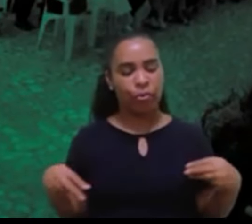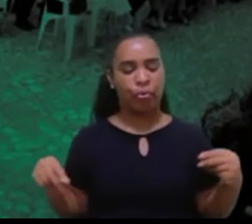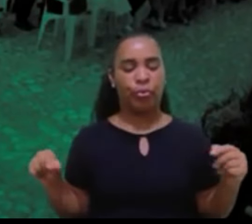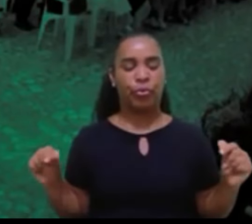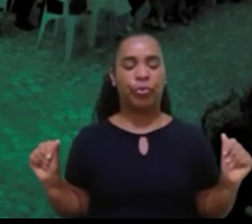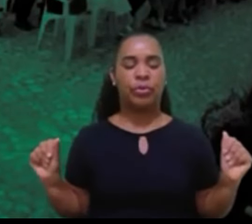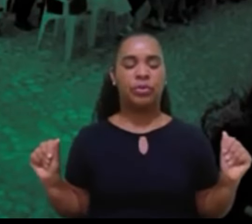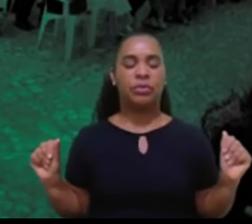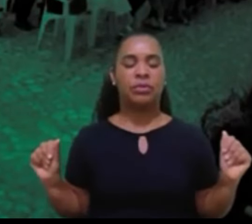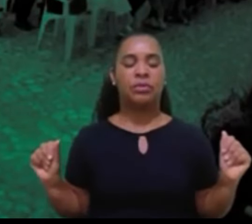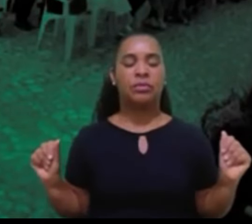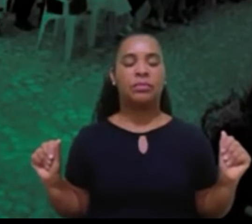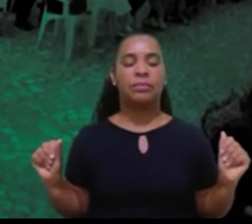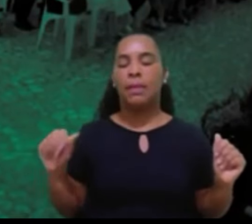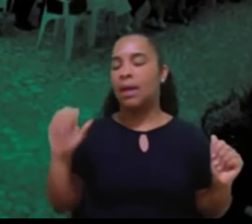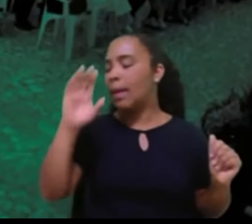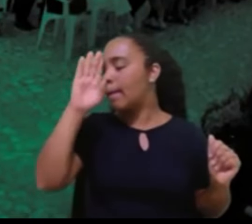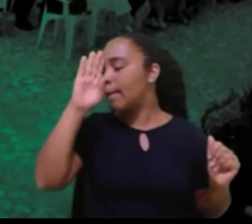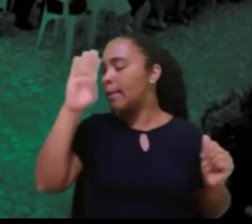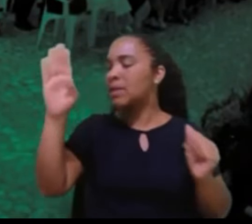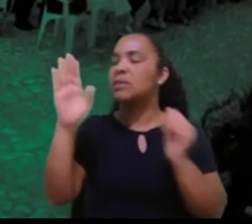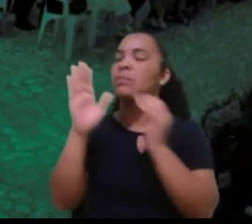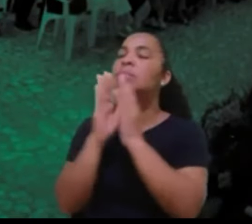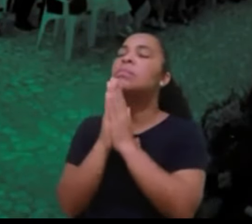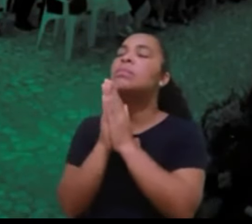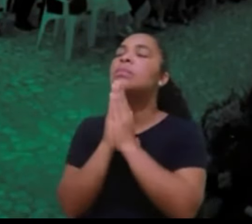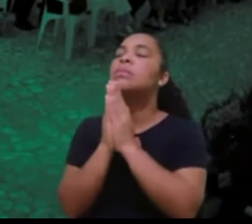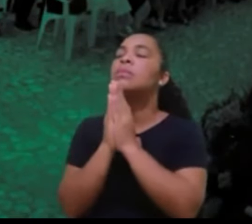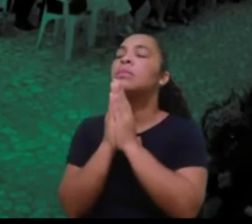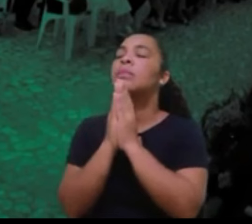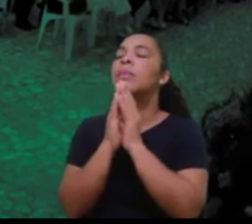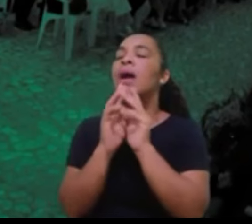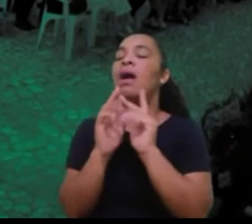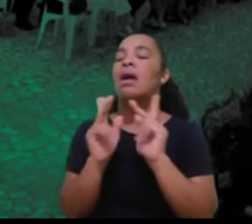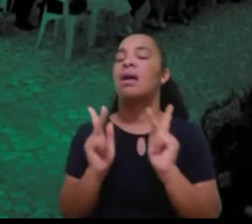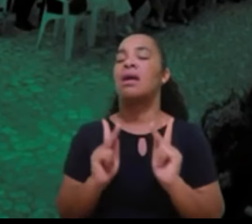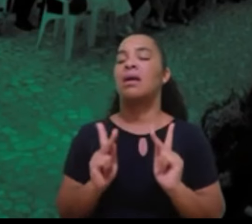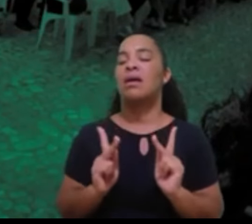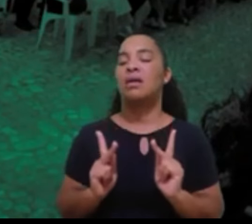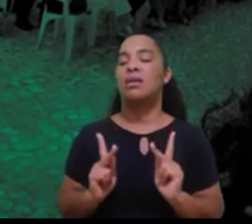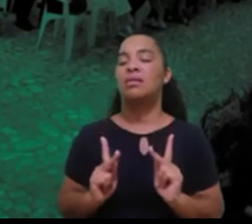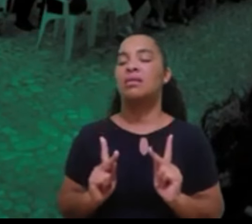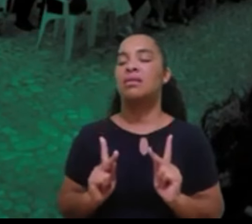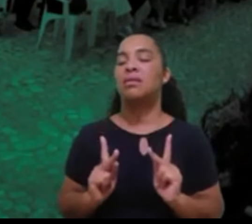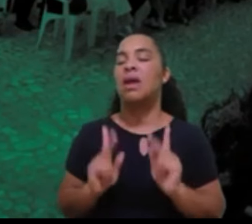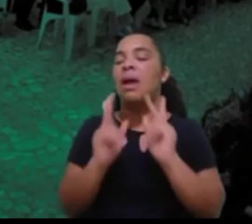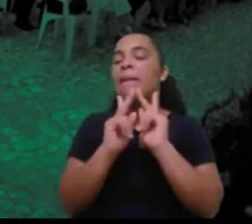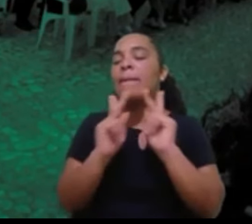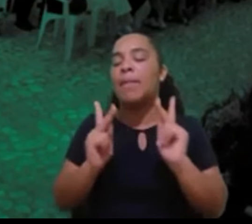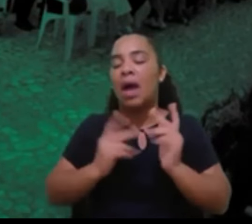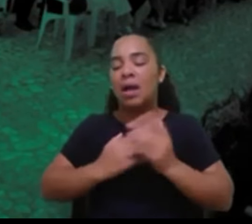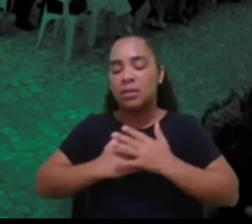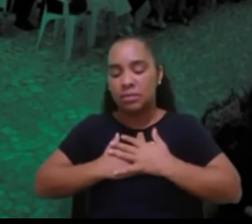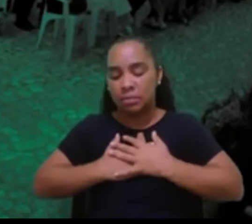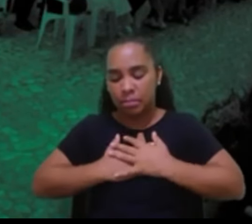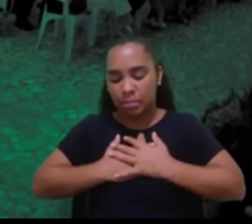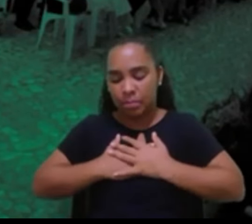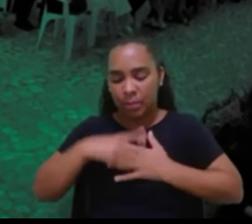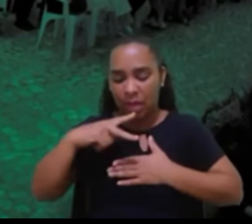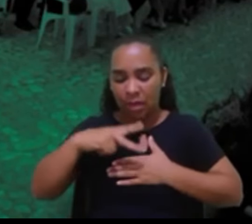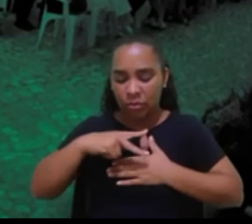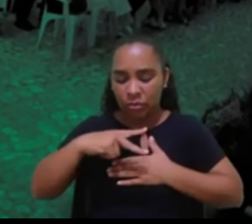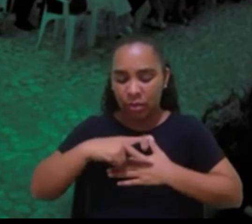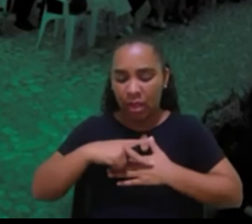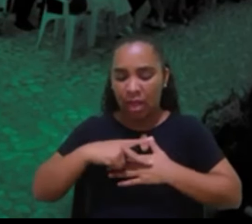mas sobretudo te pedimos paz, paz pessoal, paz